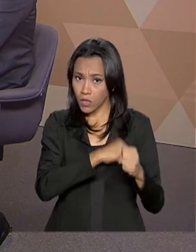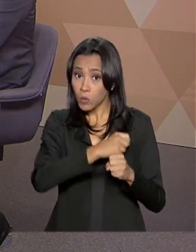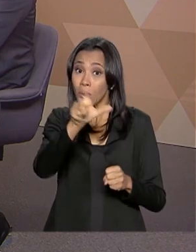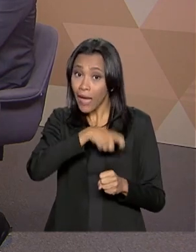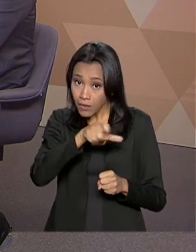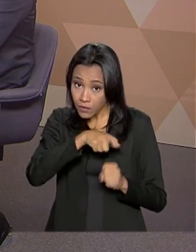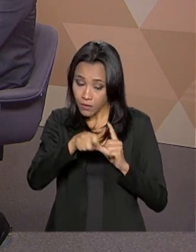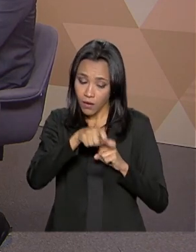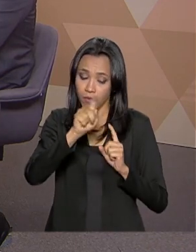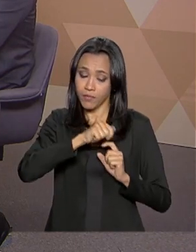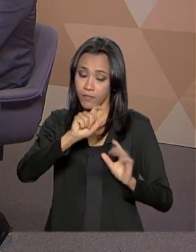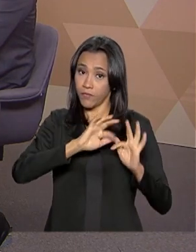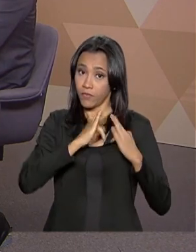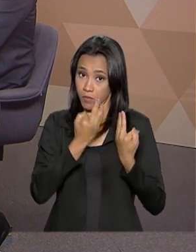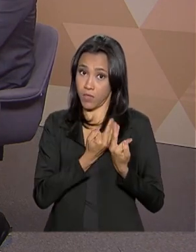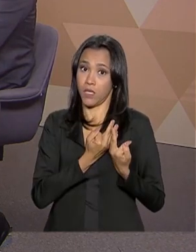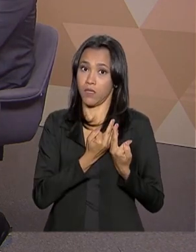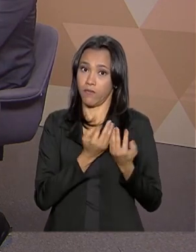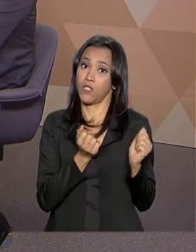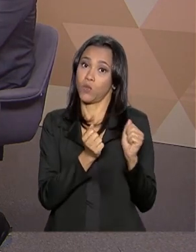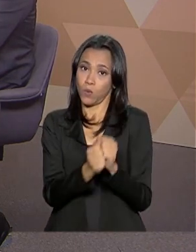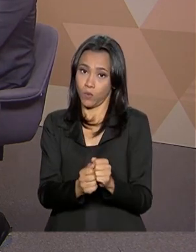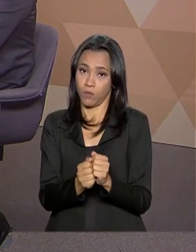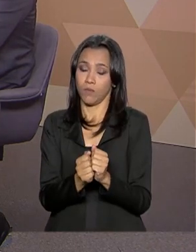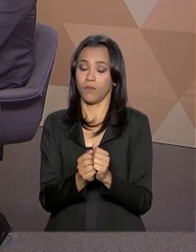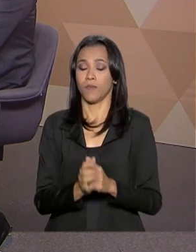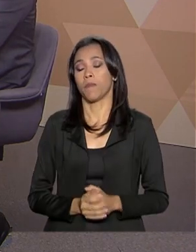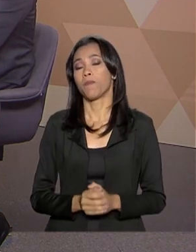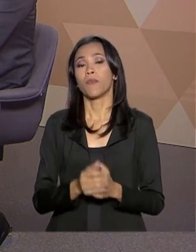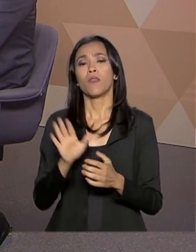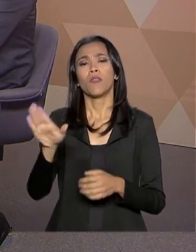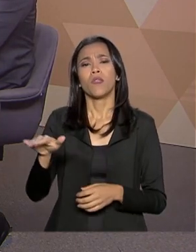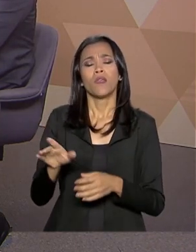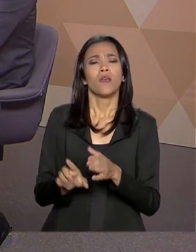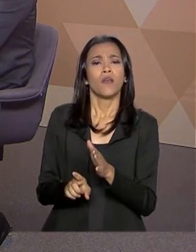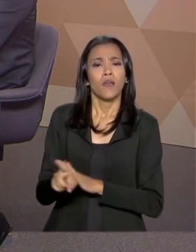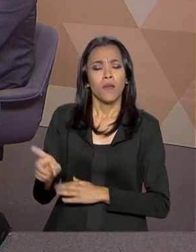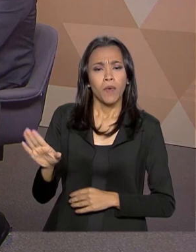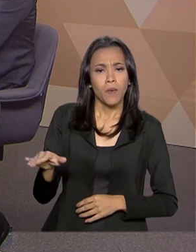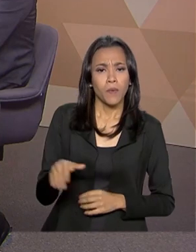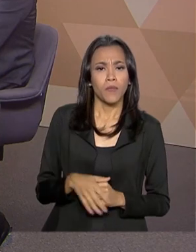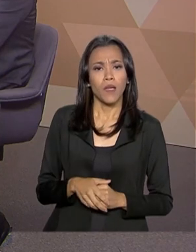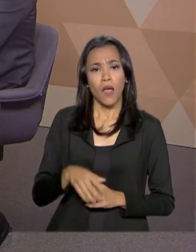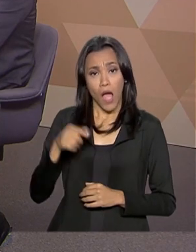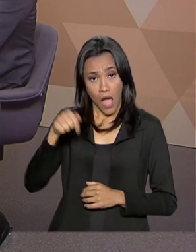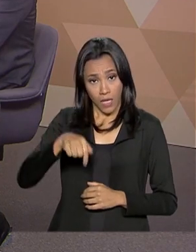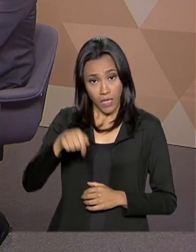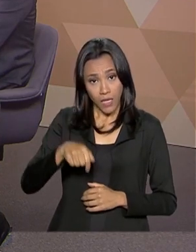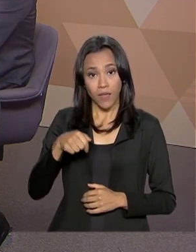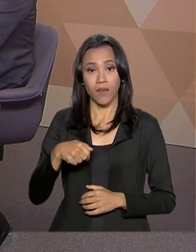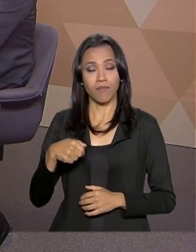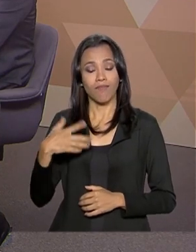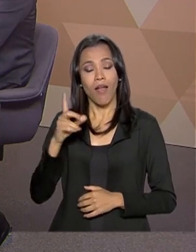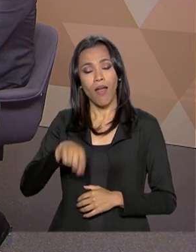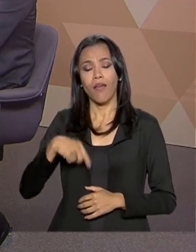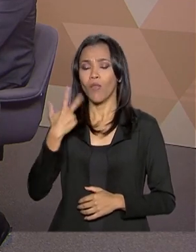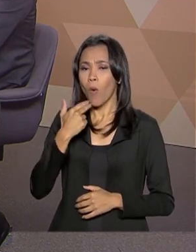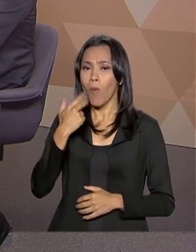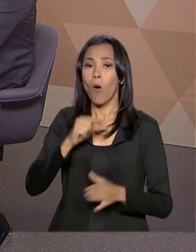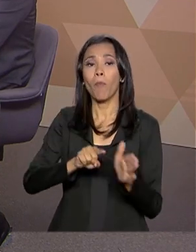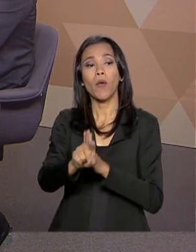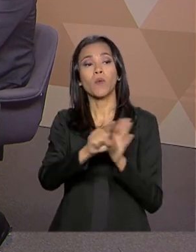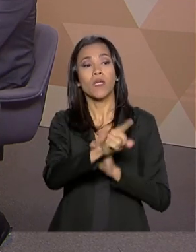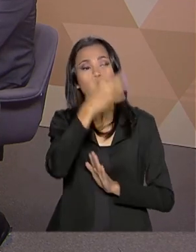dezembro. Junto com o benefício de dezembro. Ministro, uma das ideias do Brasil em pauta é trazer perguntas das pessoas nas ruas